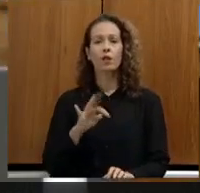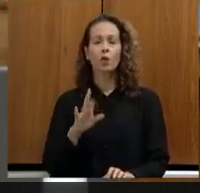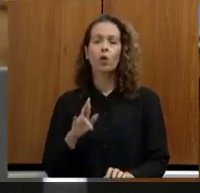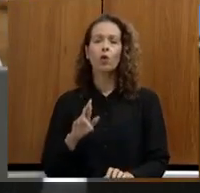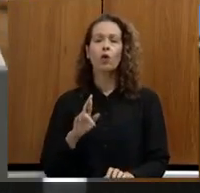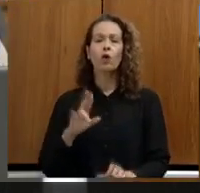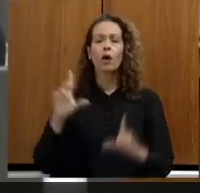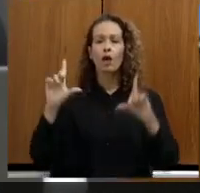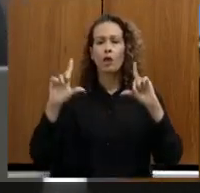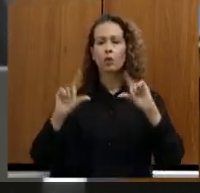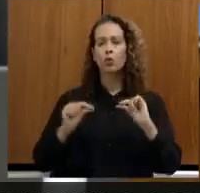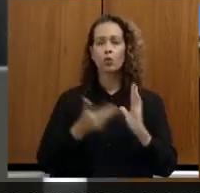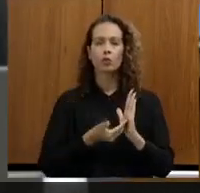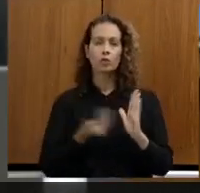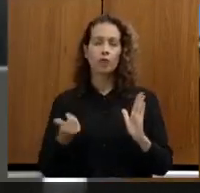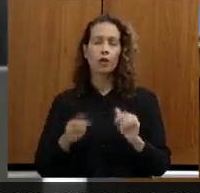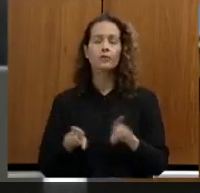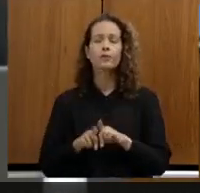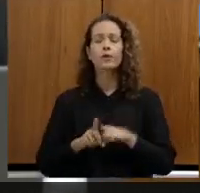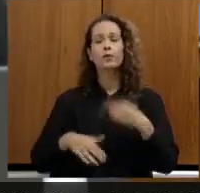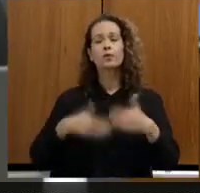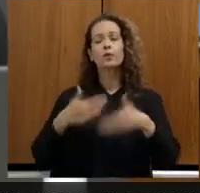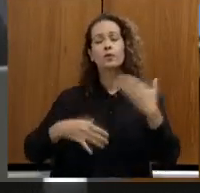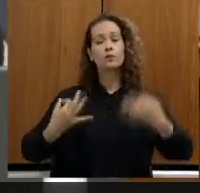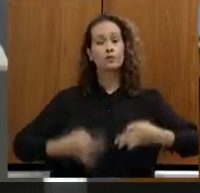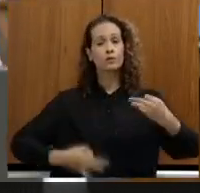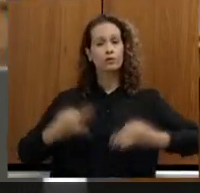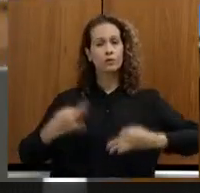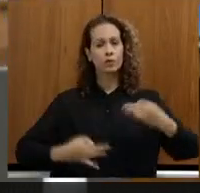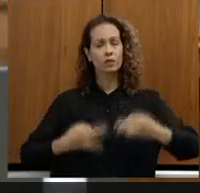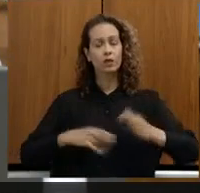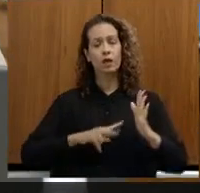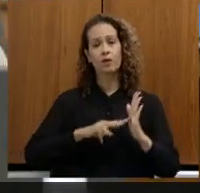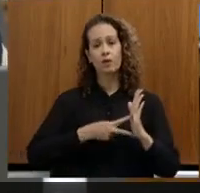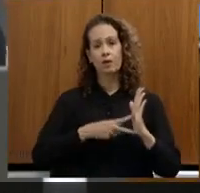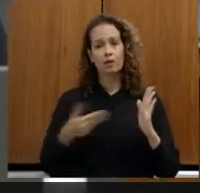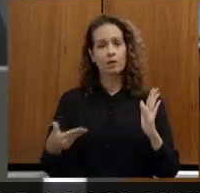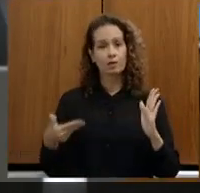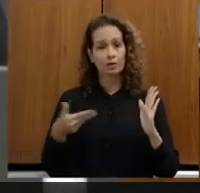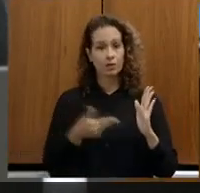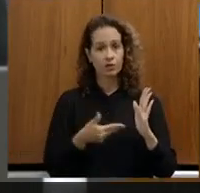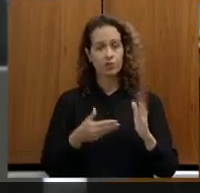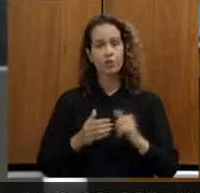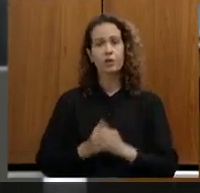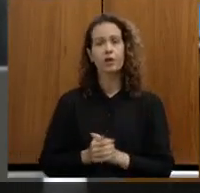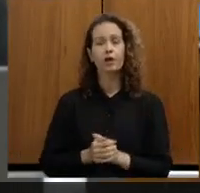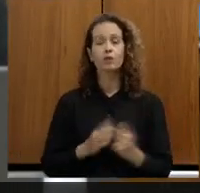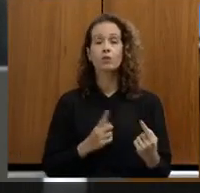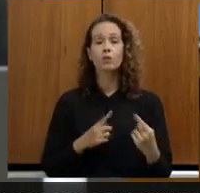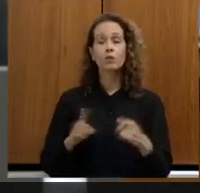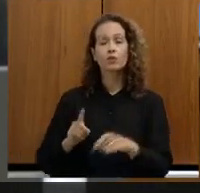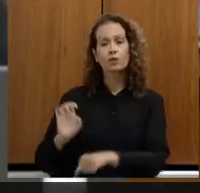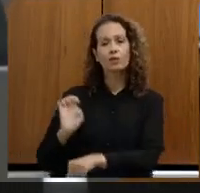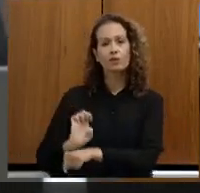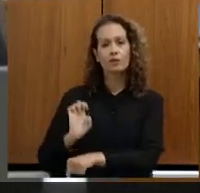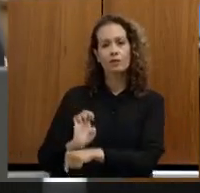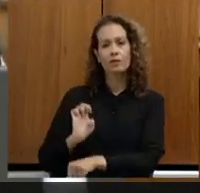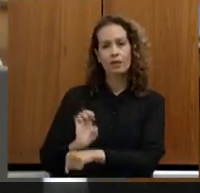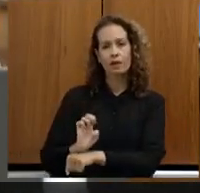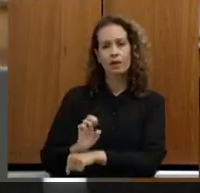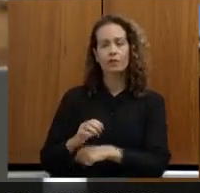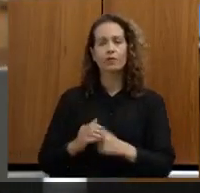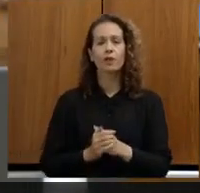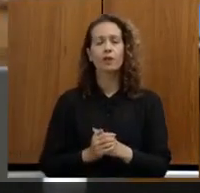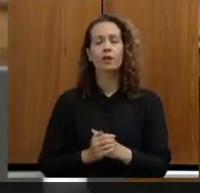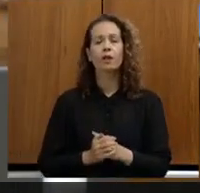exemplo o processo judicial que esse sindicato impetrou contra o Estado para reenquadramento por